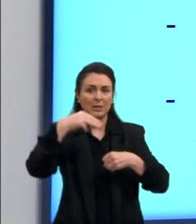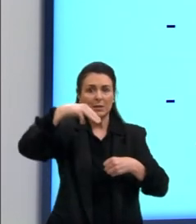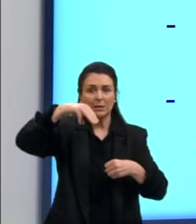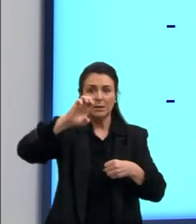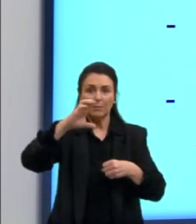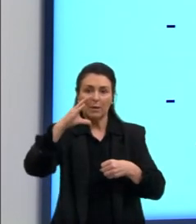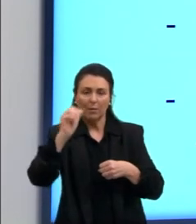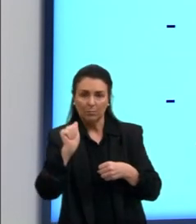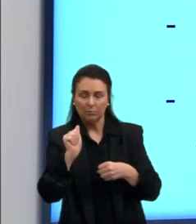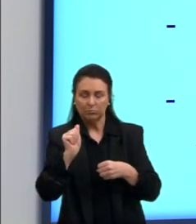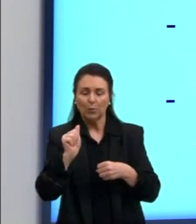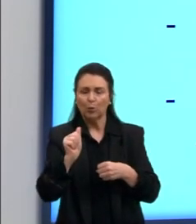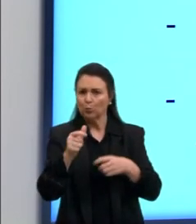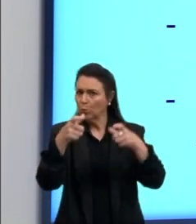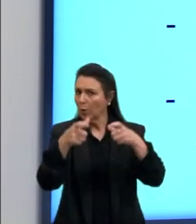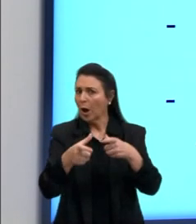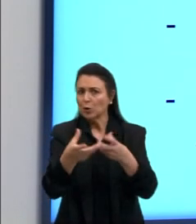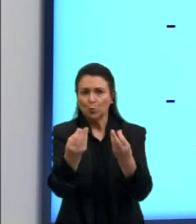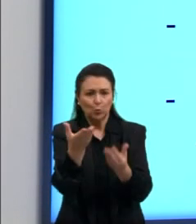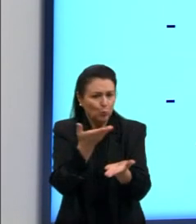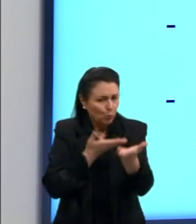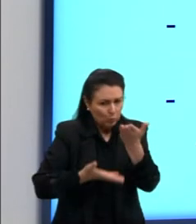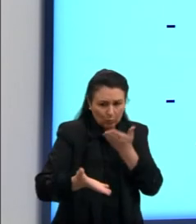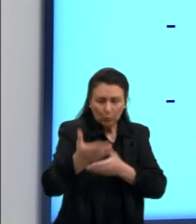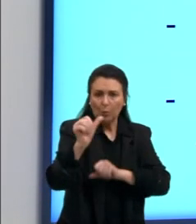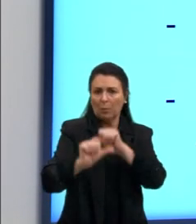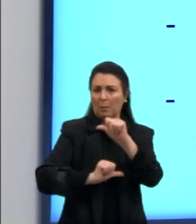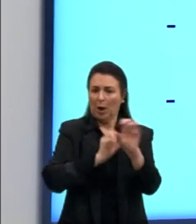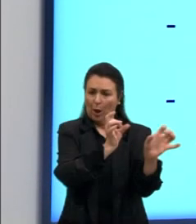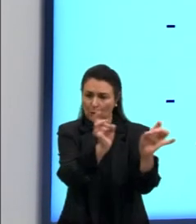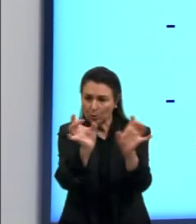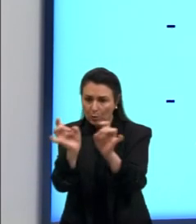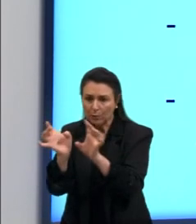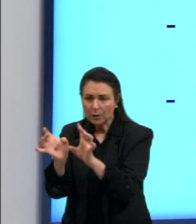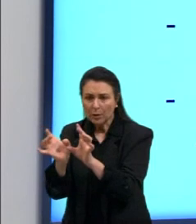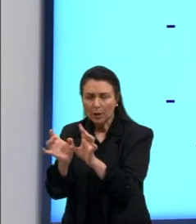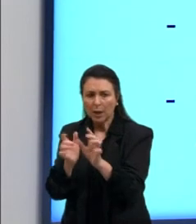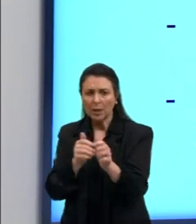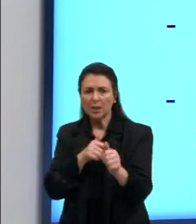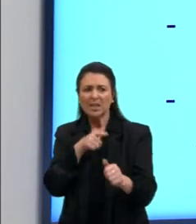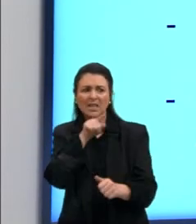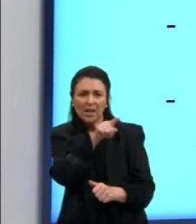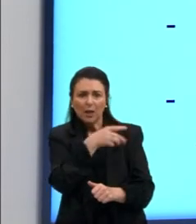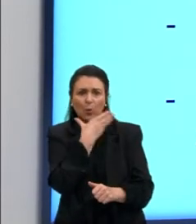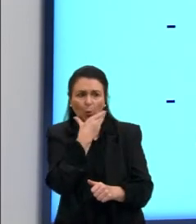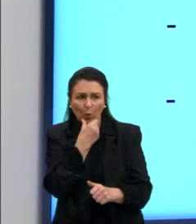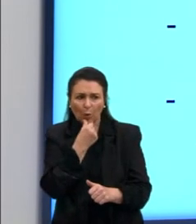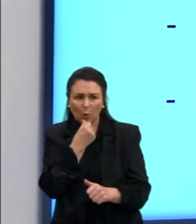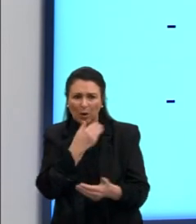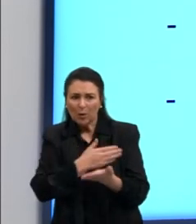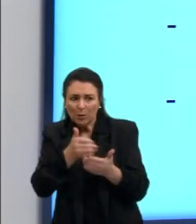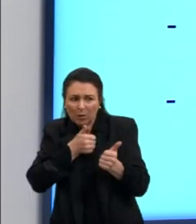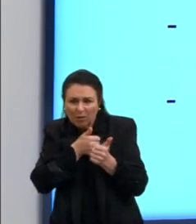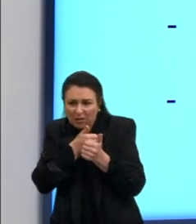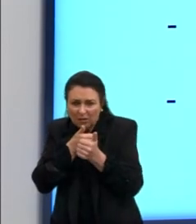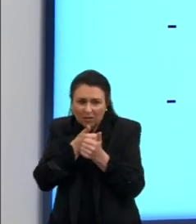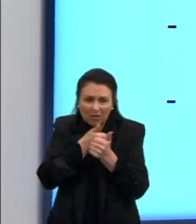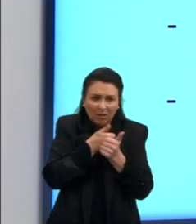comerciantes. e ele vai começar a ser perseguido em Meca, por quê? Ele começa a pregar uma religião